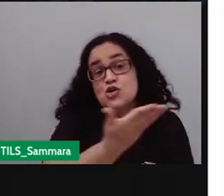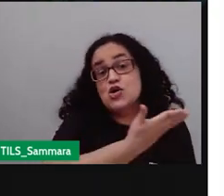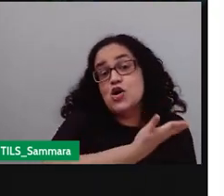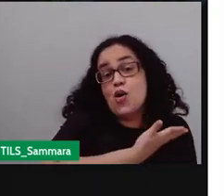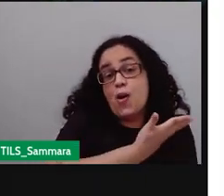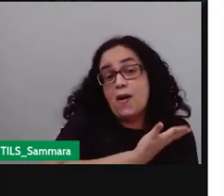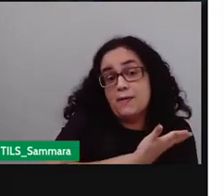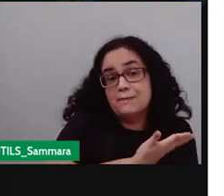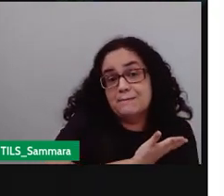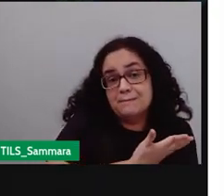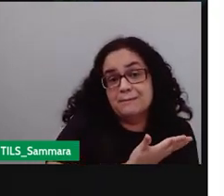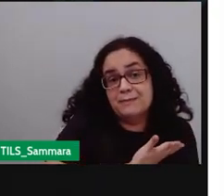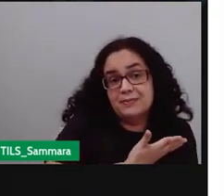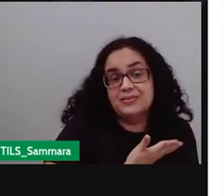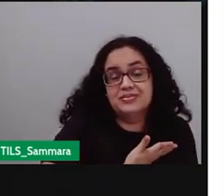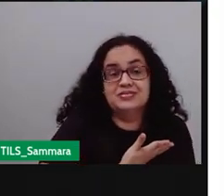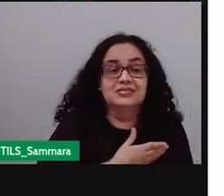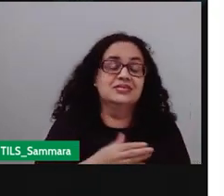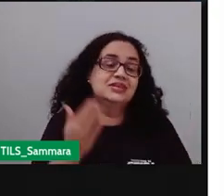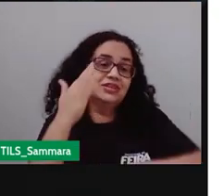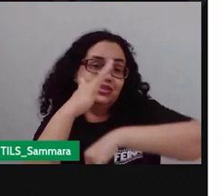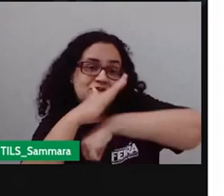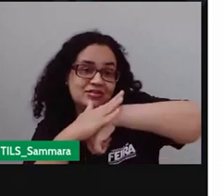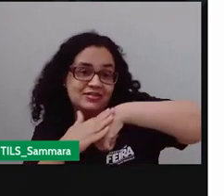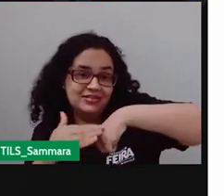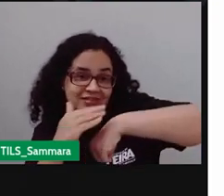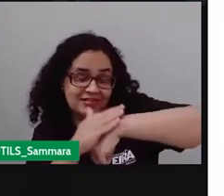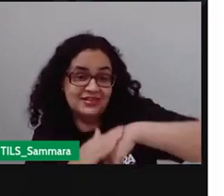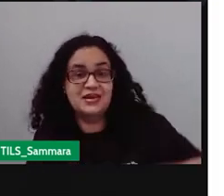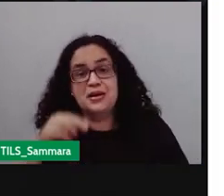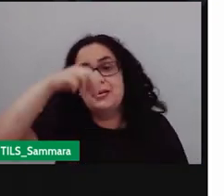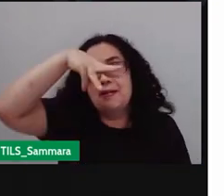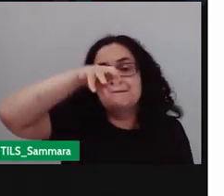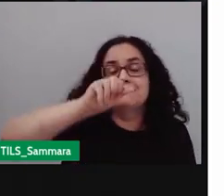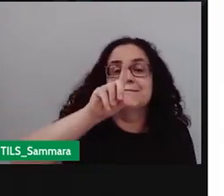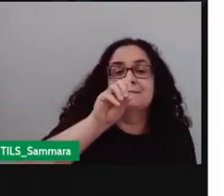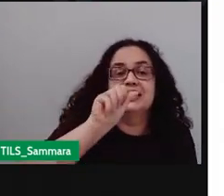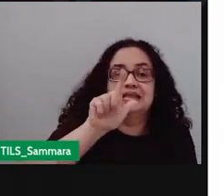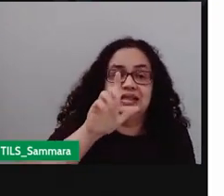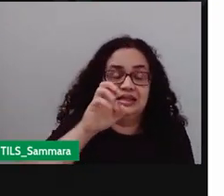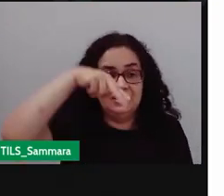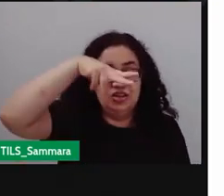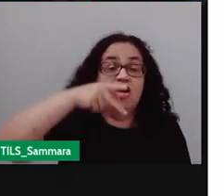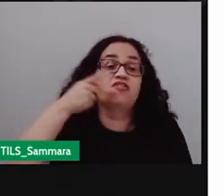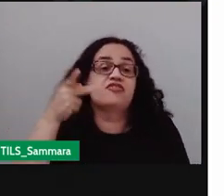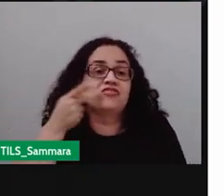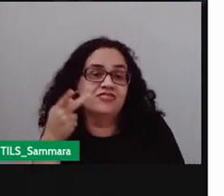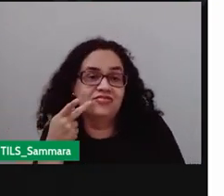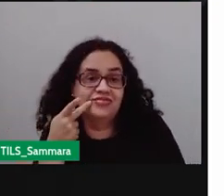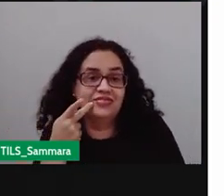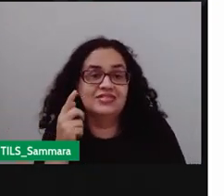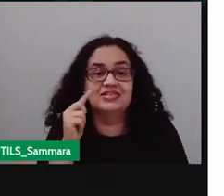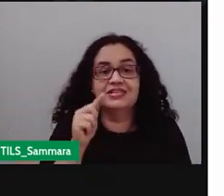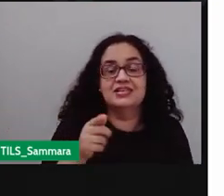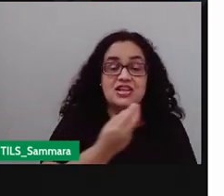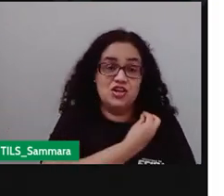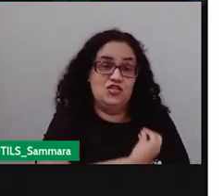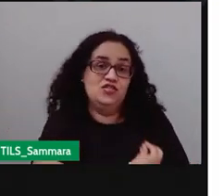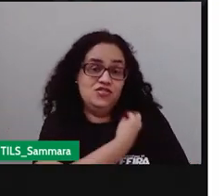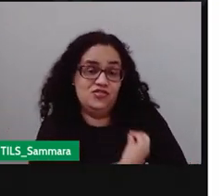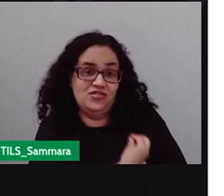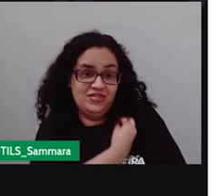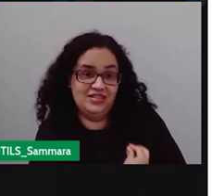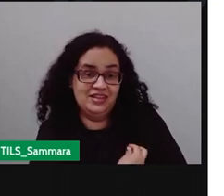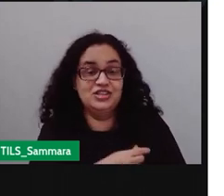que solicitasse pedisse carinhosamente a Madalena que fizesse um vídeo para vocês falando aí sobre a vida